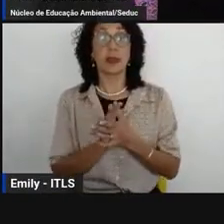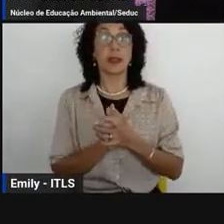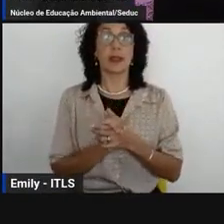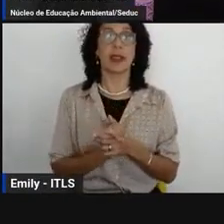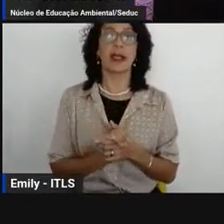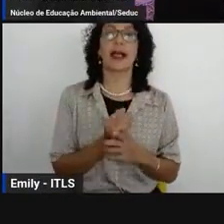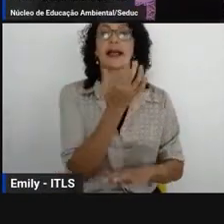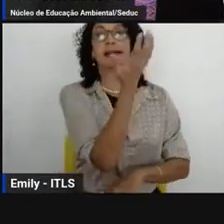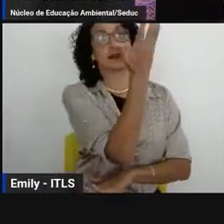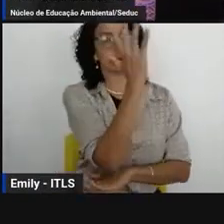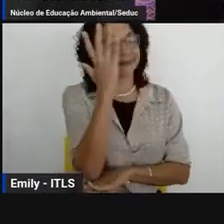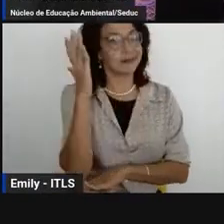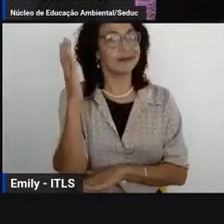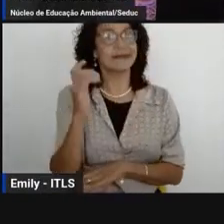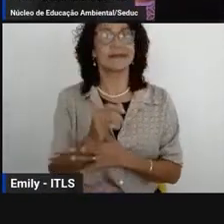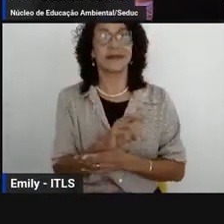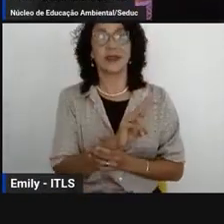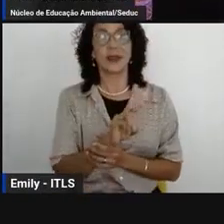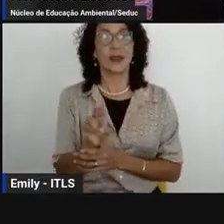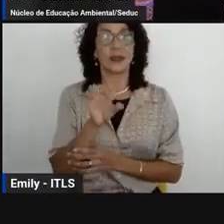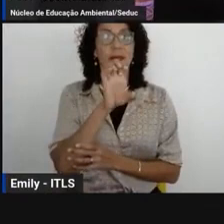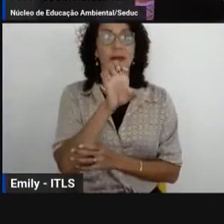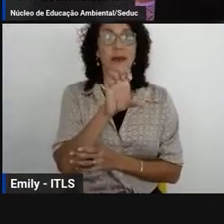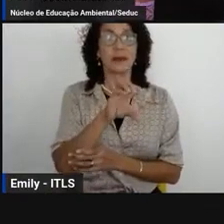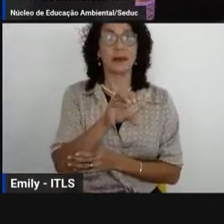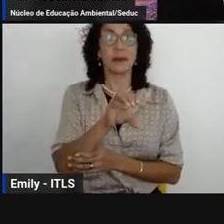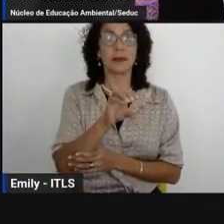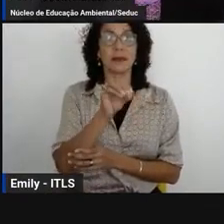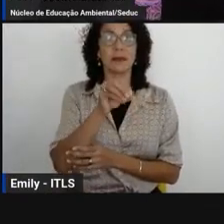que é o projeto Ecoponto Escola Verde